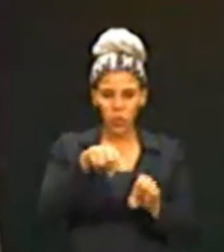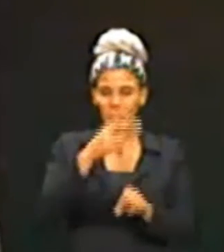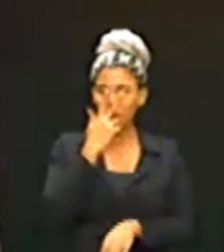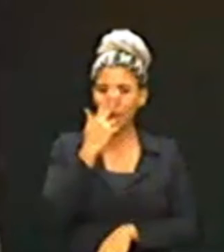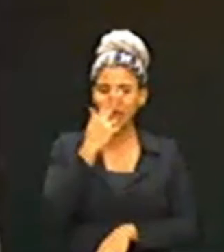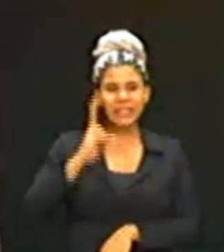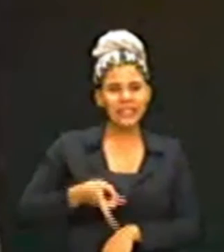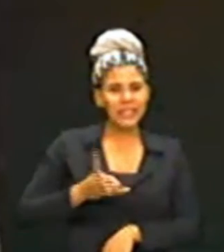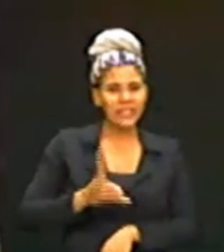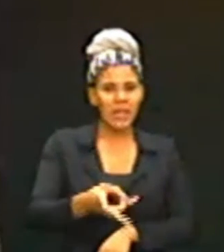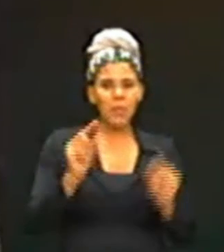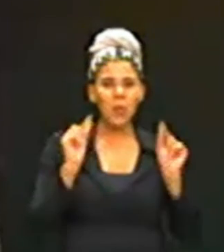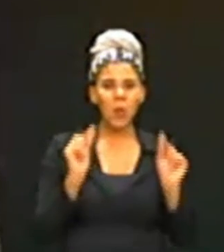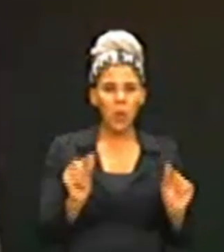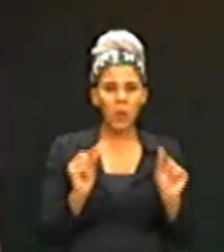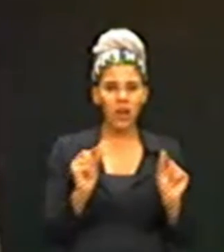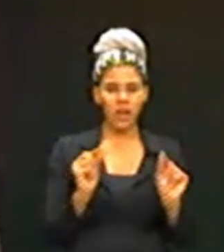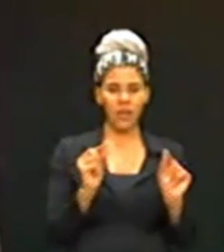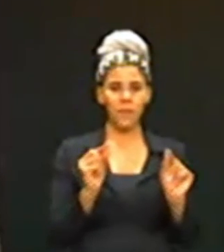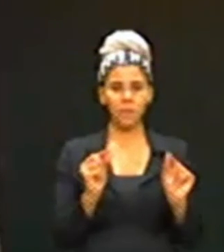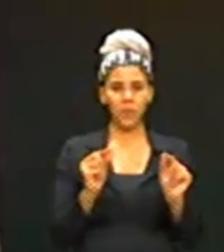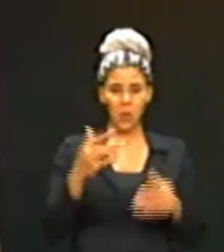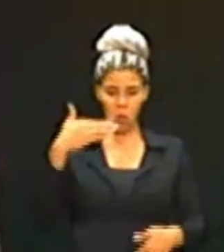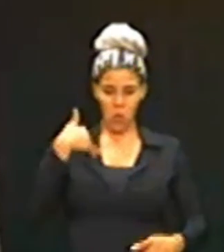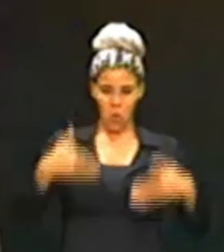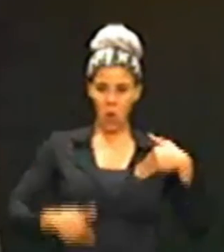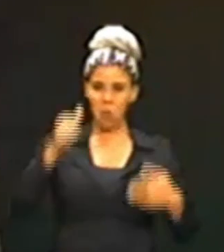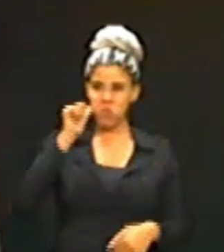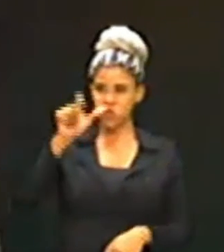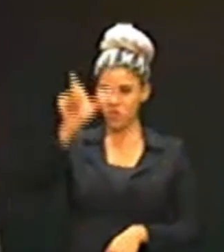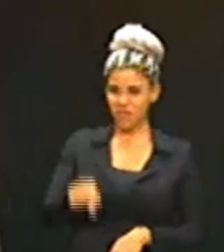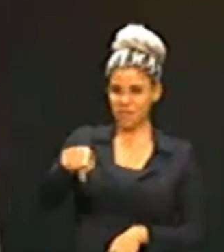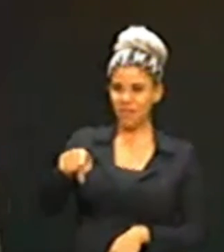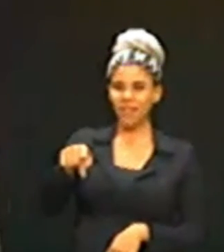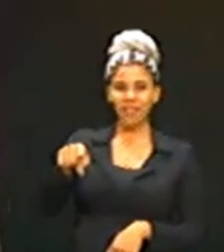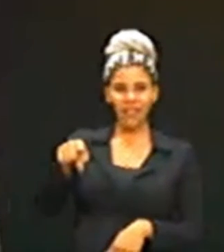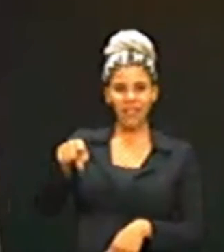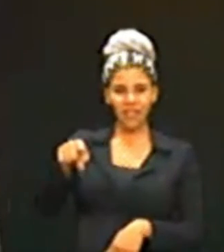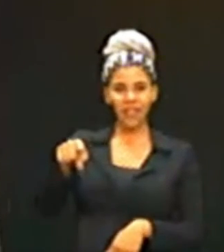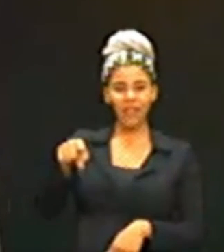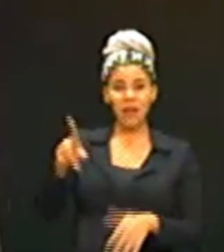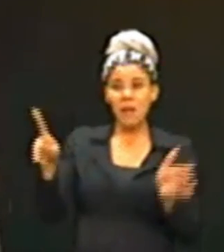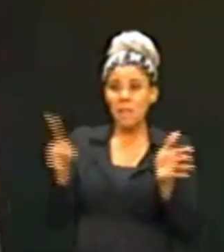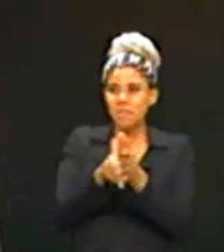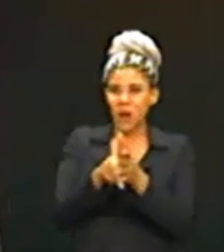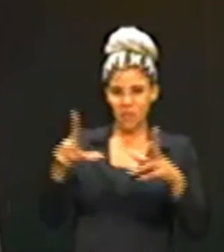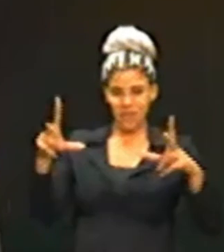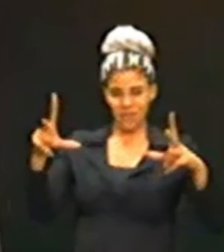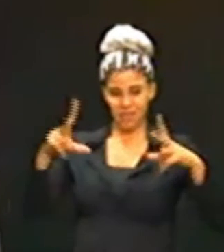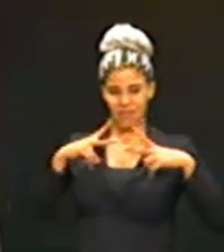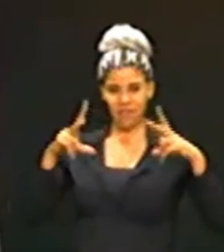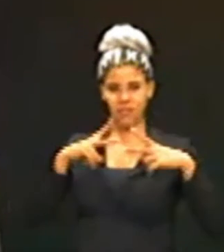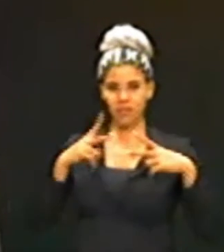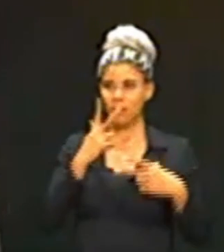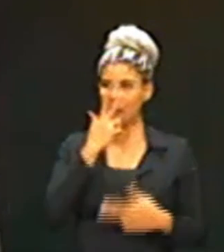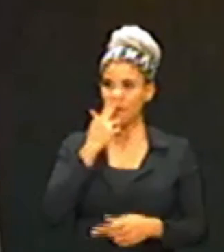que faz com que o corpo da mulher, a singularidade da mulher, a sua individualidade, seja